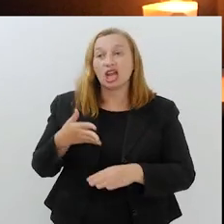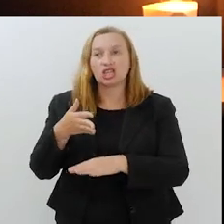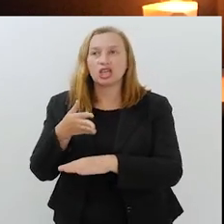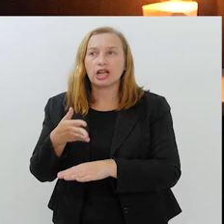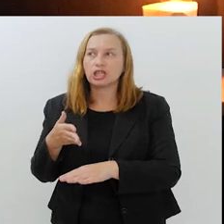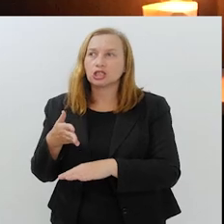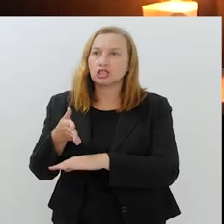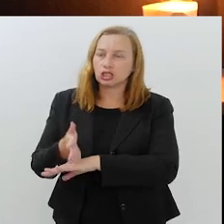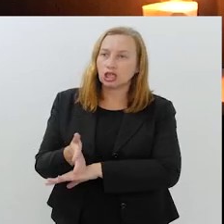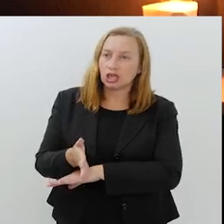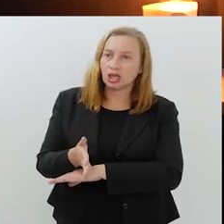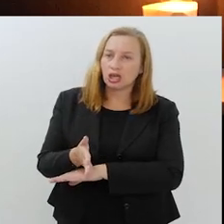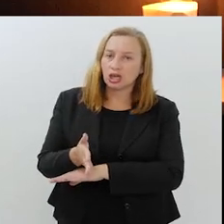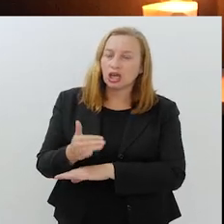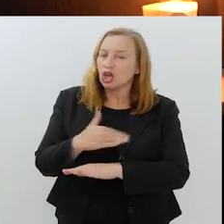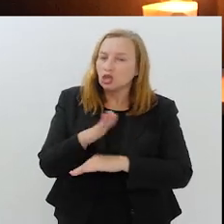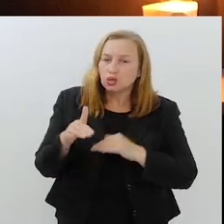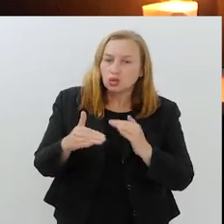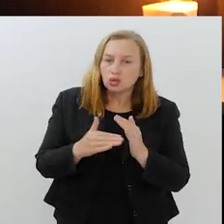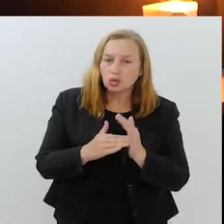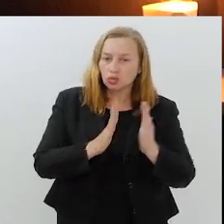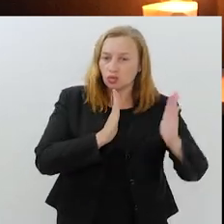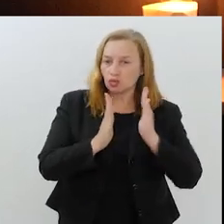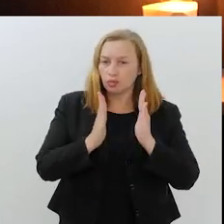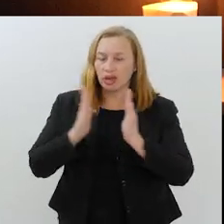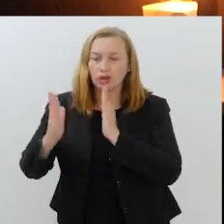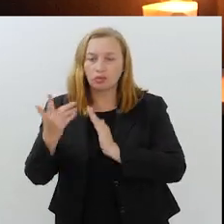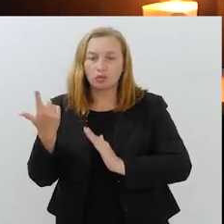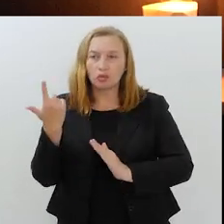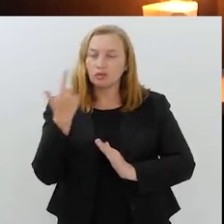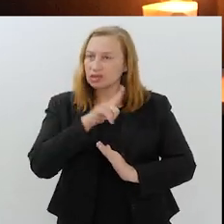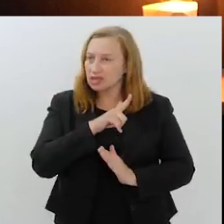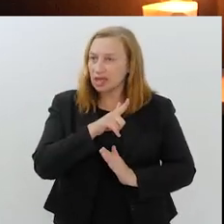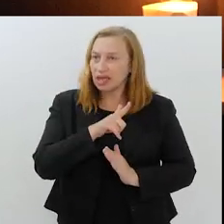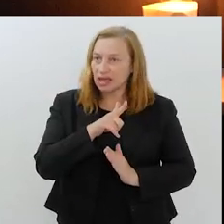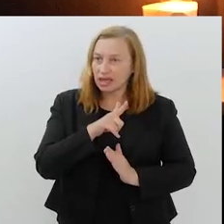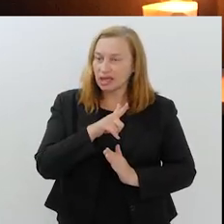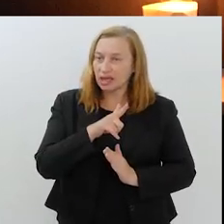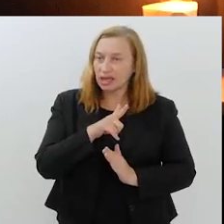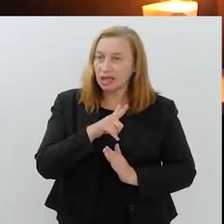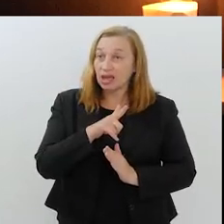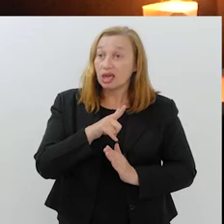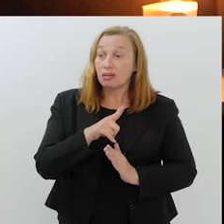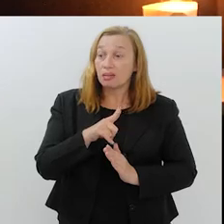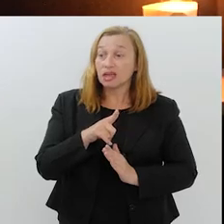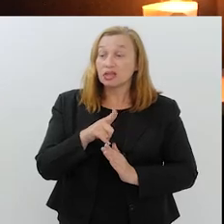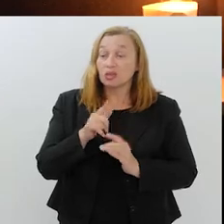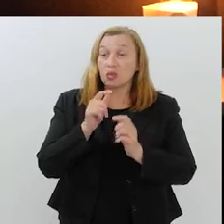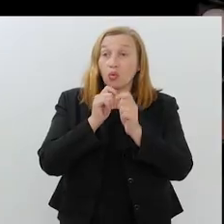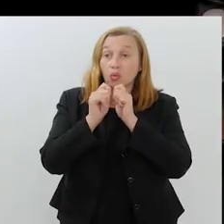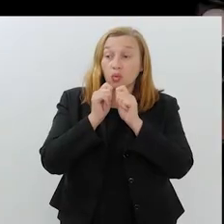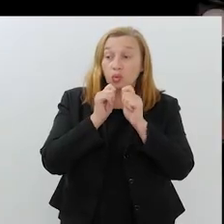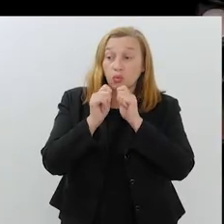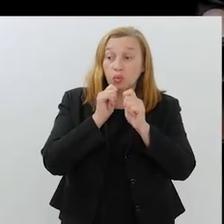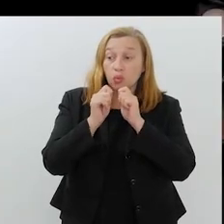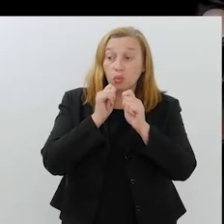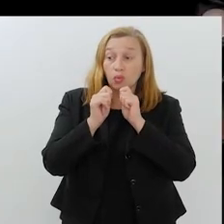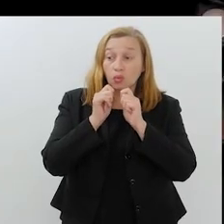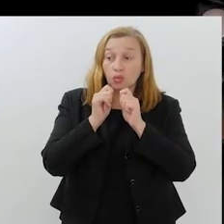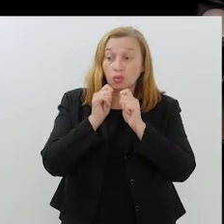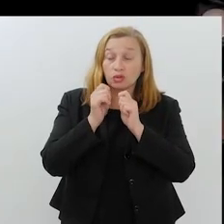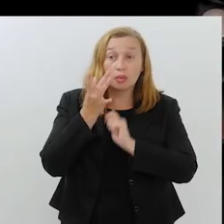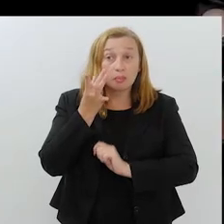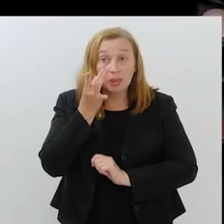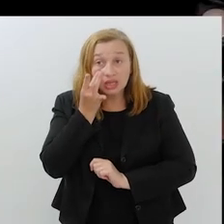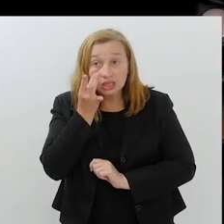Casos em que ela passa em todas as etapas mas quando vai para uma entrevista presencial e aí que vê que ela está